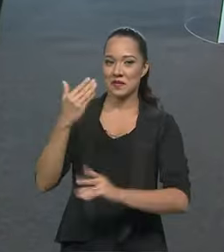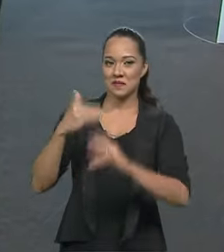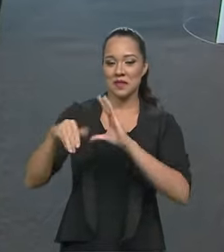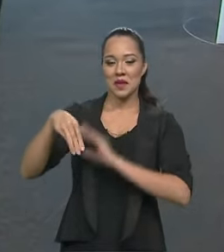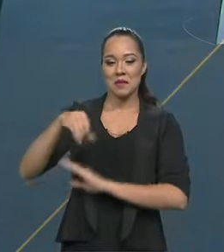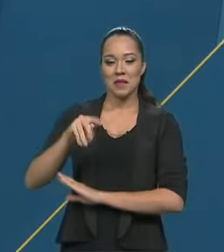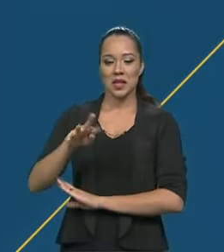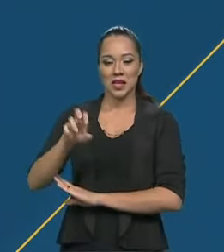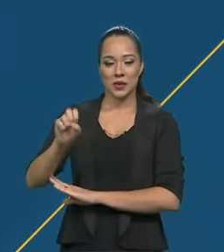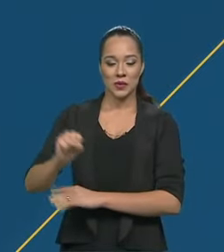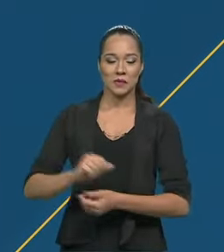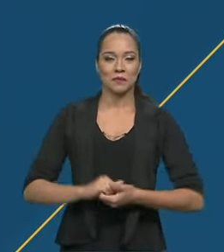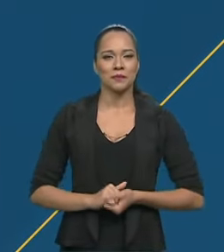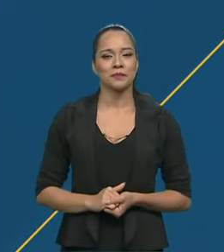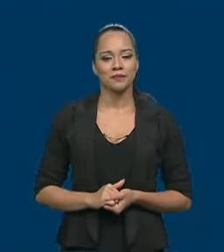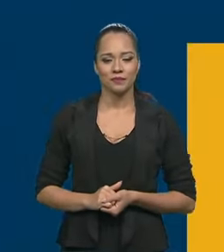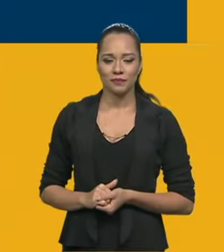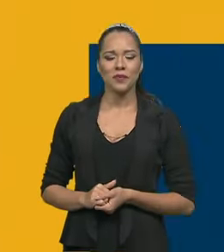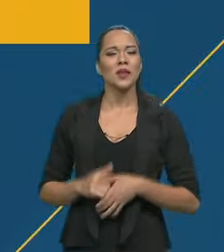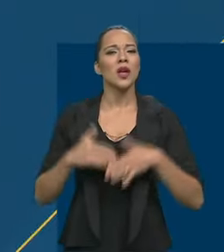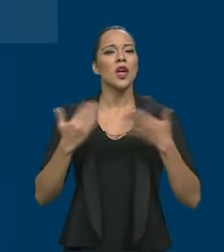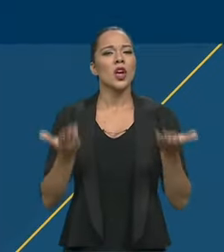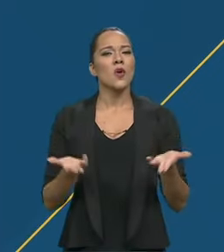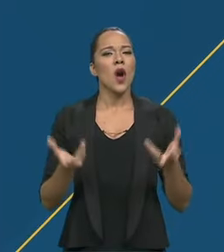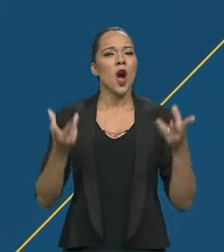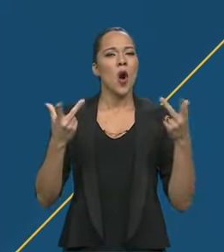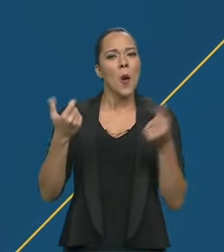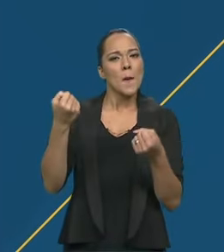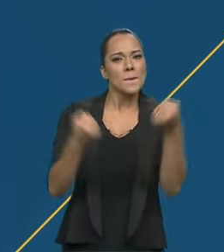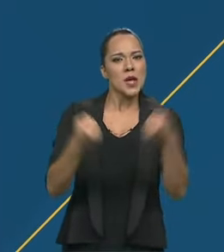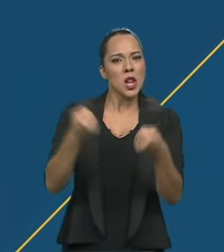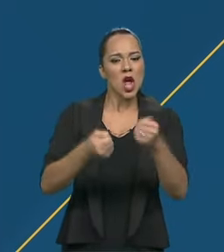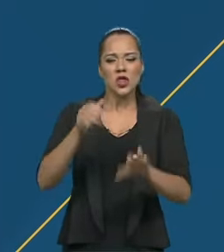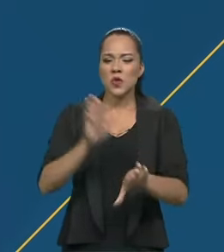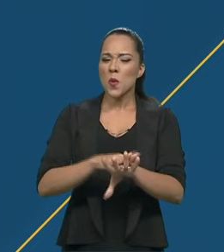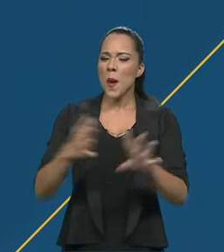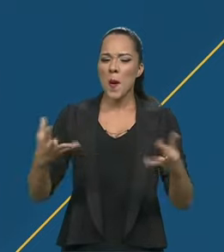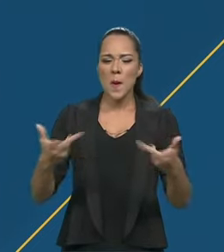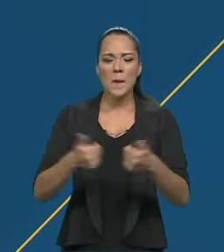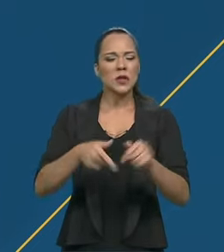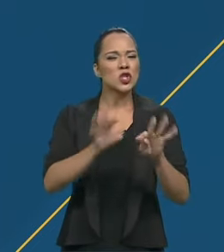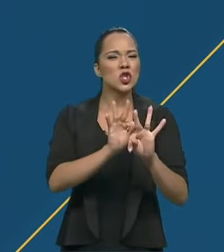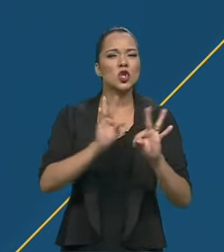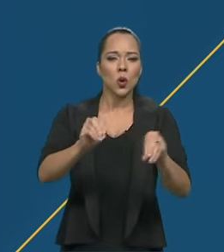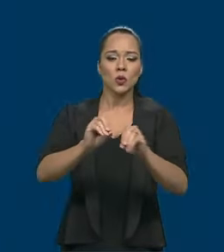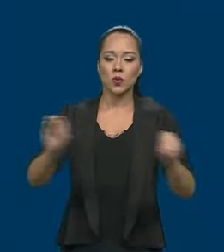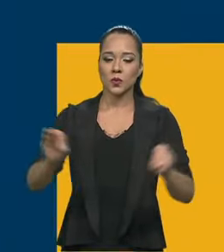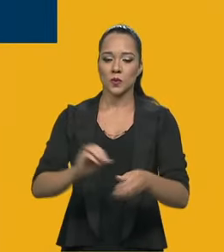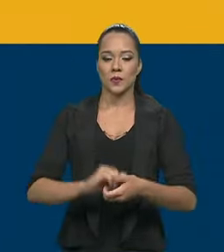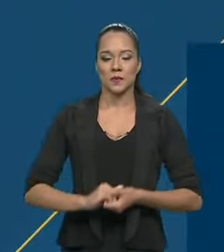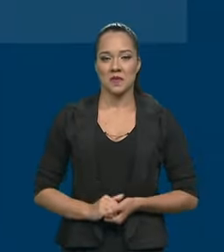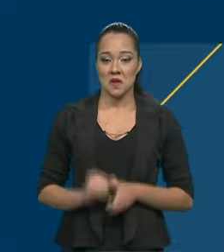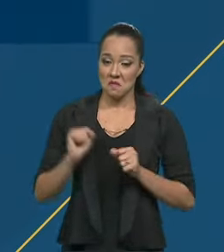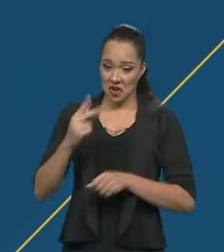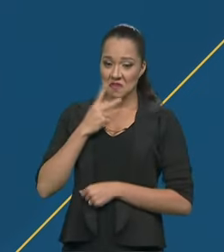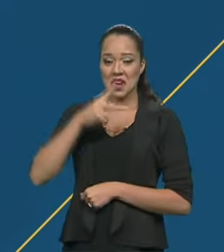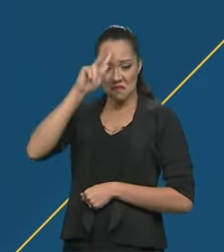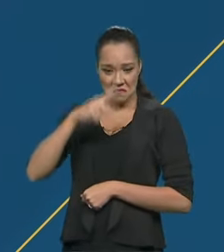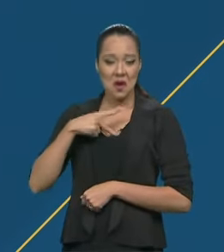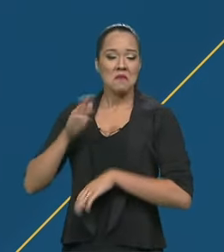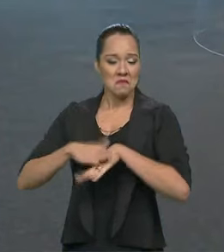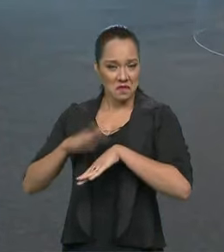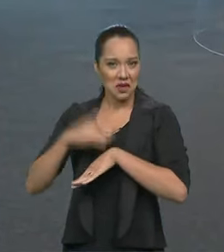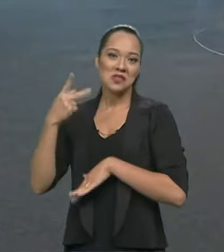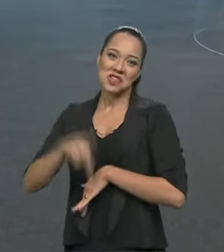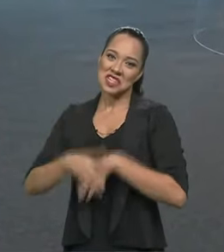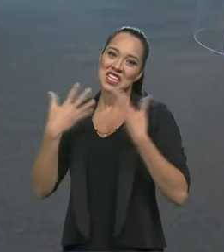Matheus Gonçalves. Para você, qual o piloto mais completo de todos os tempos? Pode ser você mesmo também, a